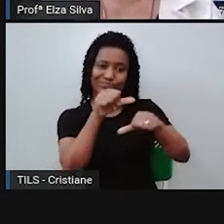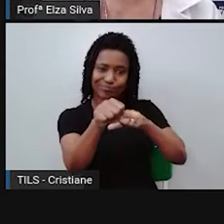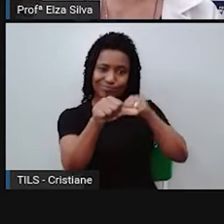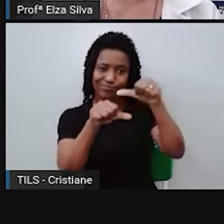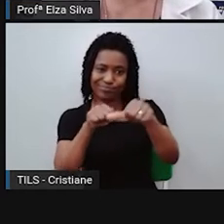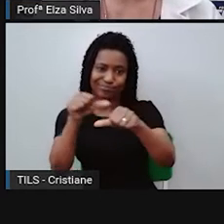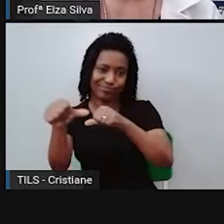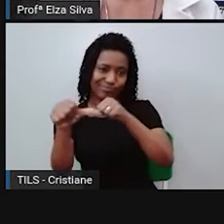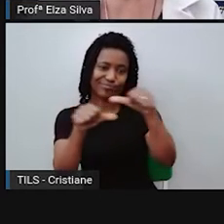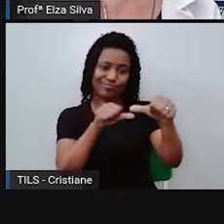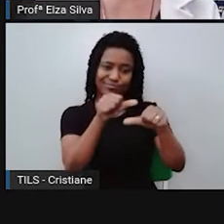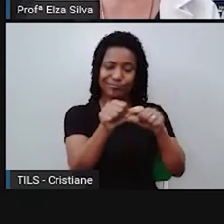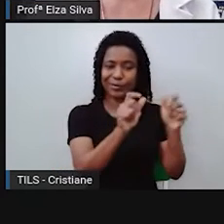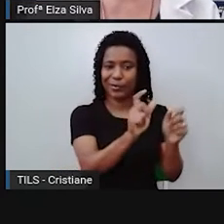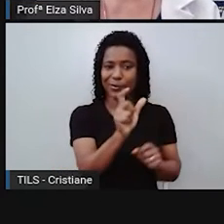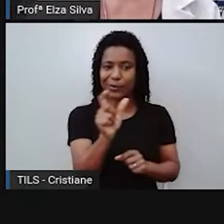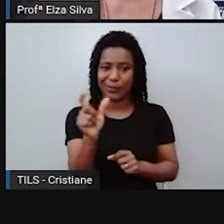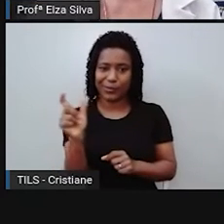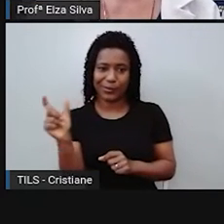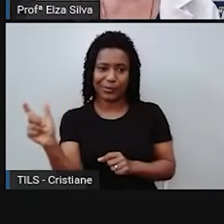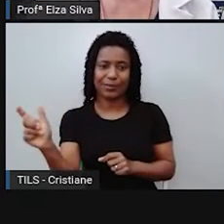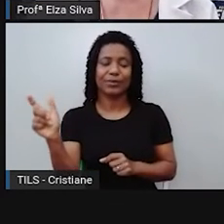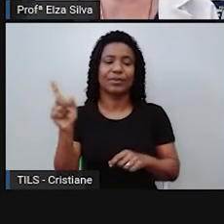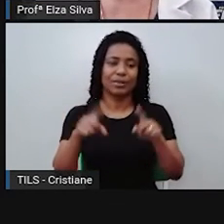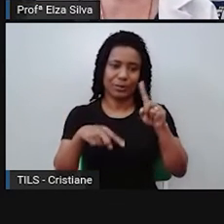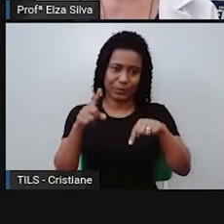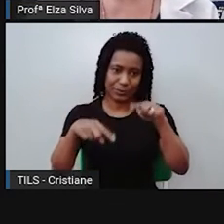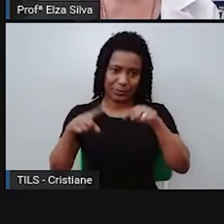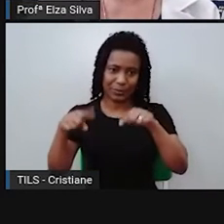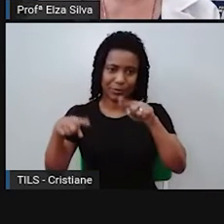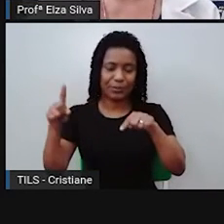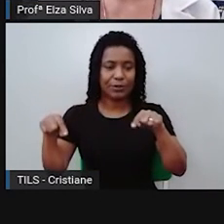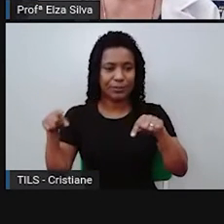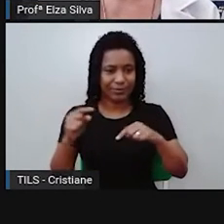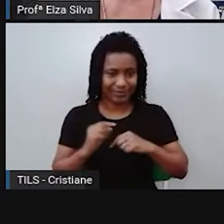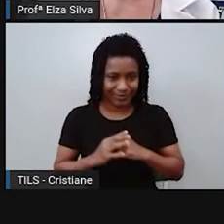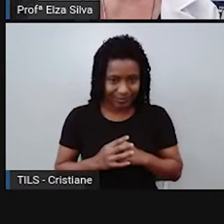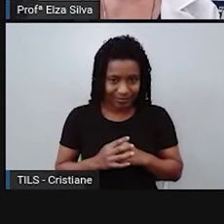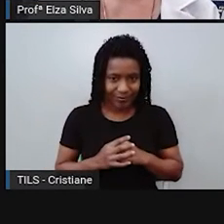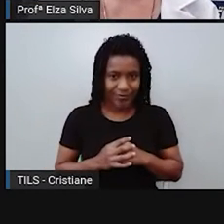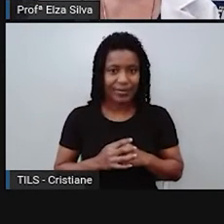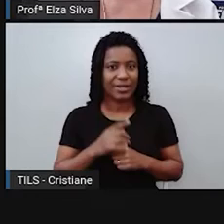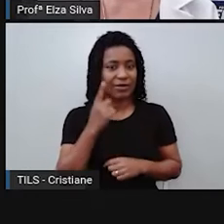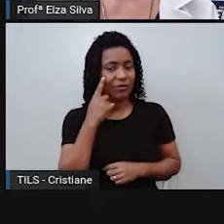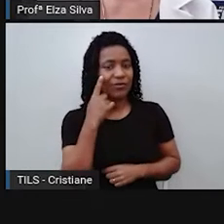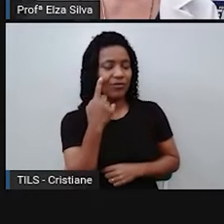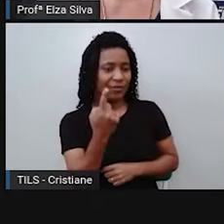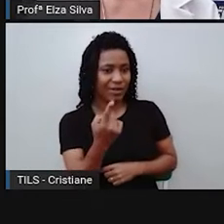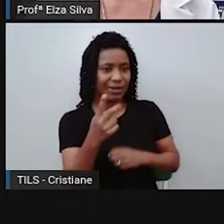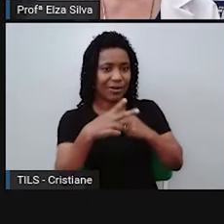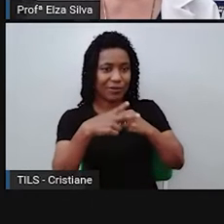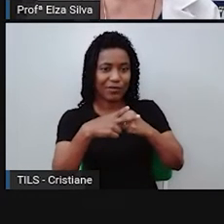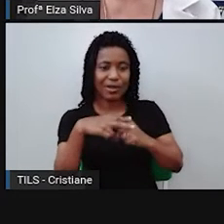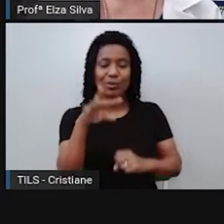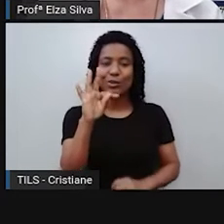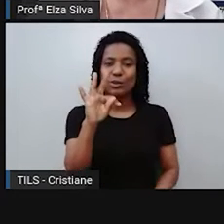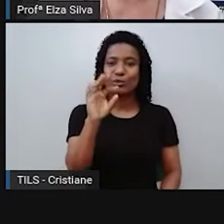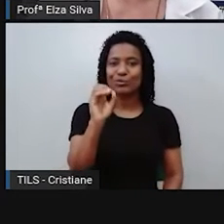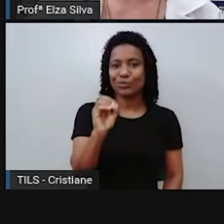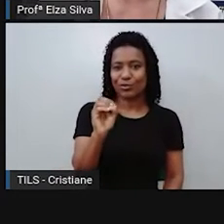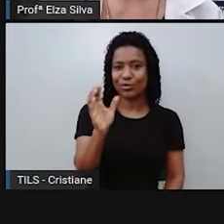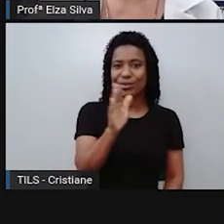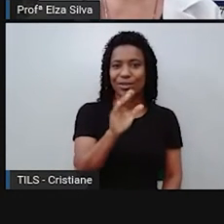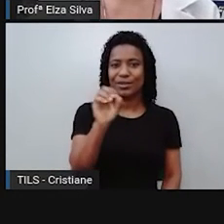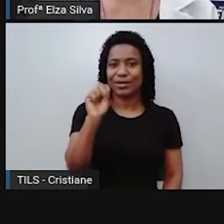fazer o passado. Então, observem que o verbo to say, que é o verbo dizer, o passado de